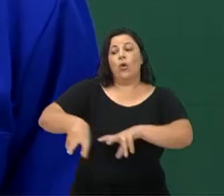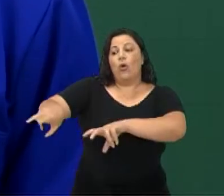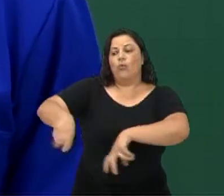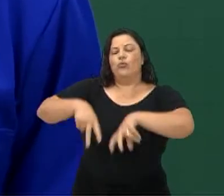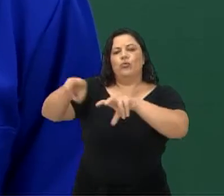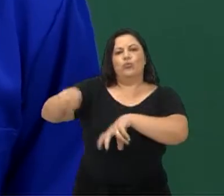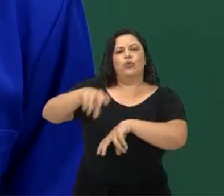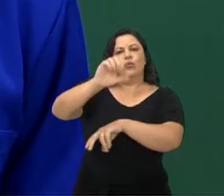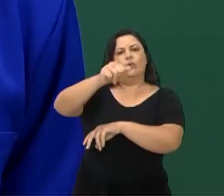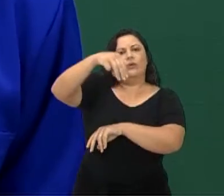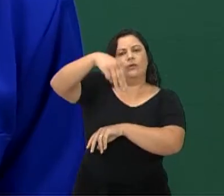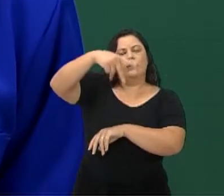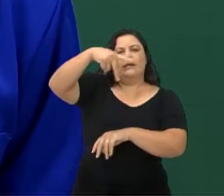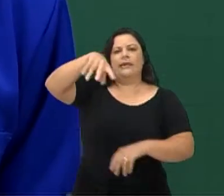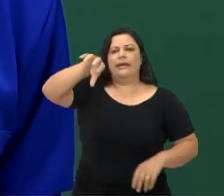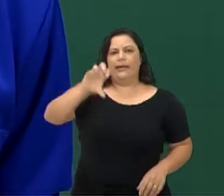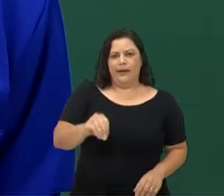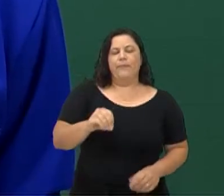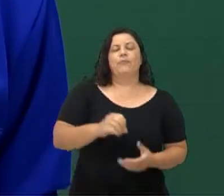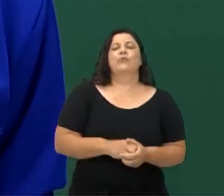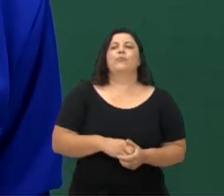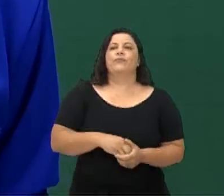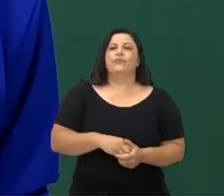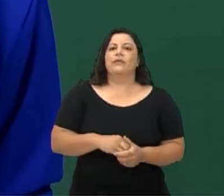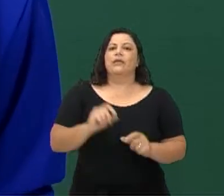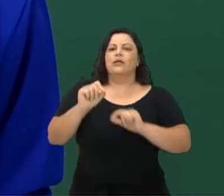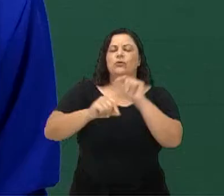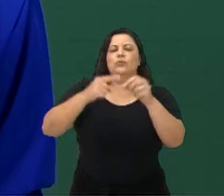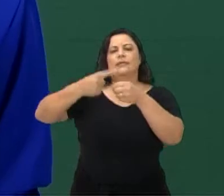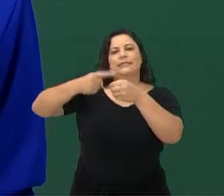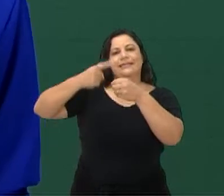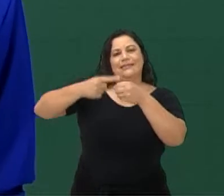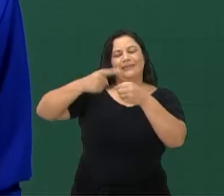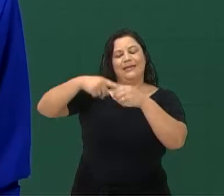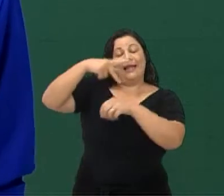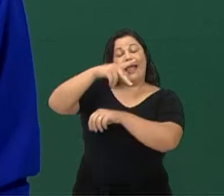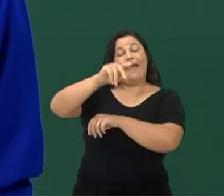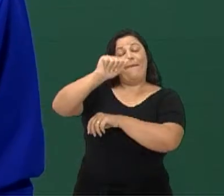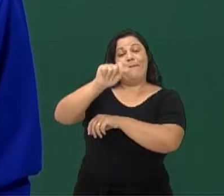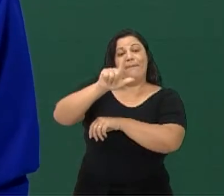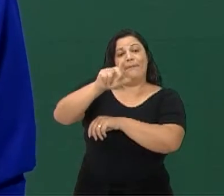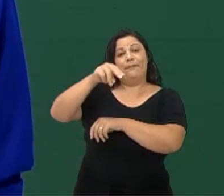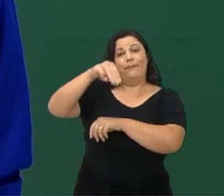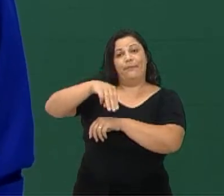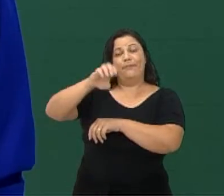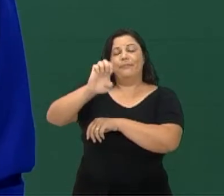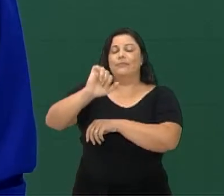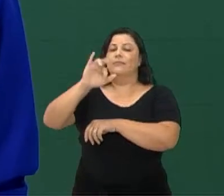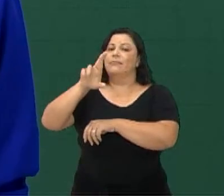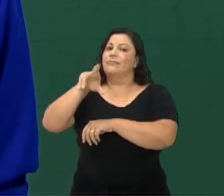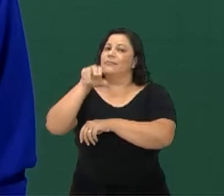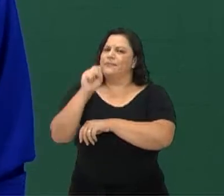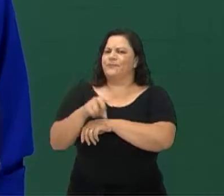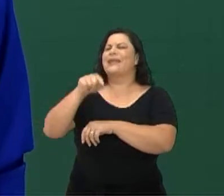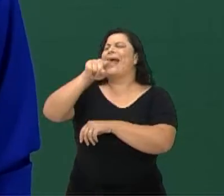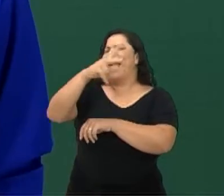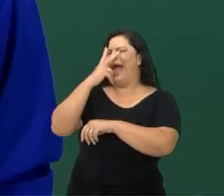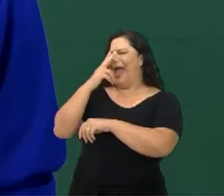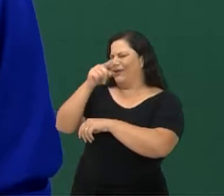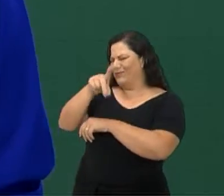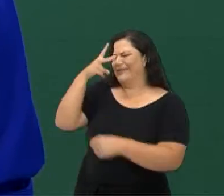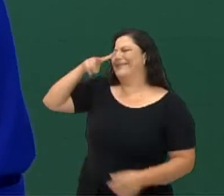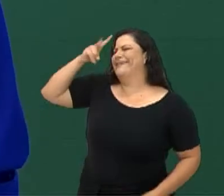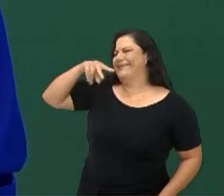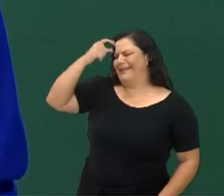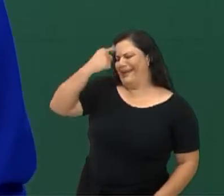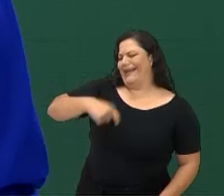Fritz Cleaver, lá da colônia Wittemarsum, no município de Palmeira, né? Eu acho que vocês ainda lembram de mim, então eu estou mandando